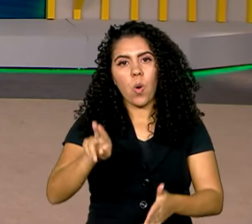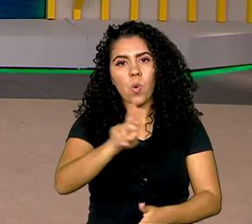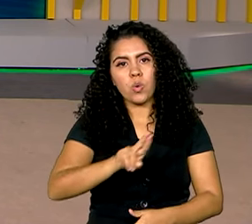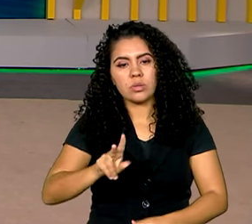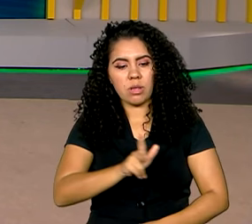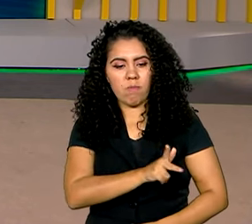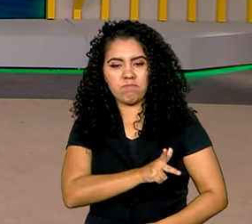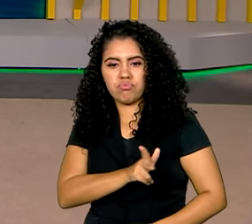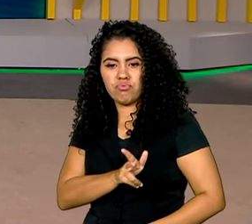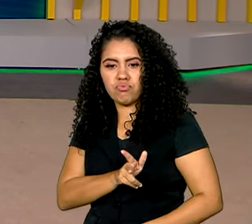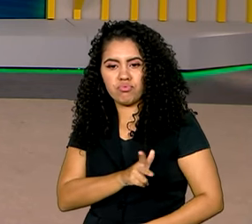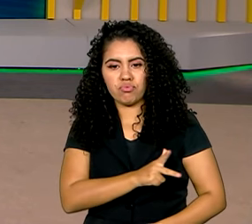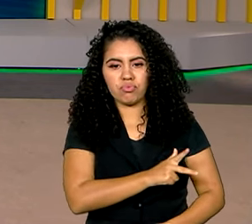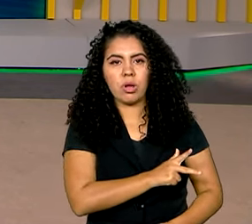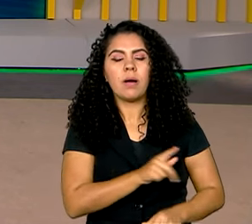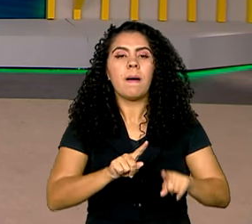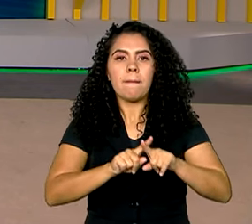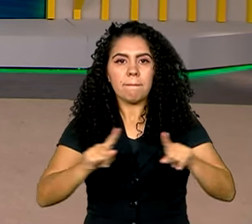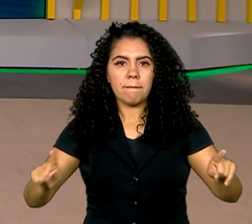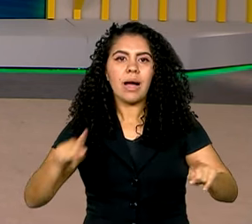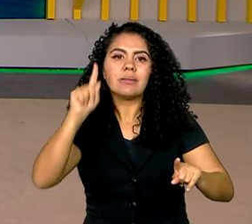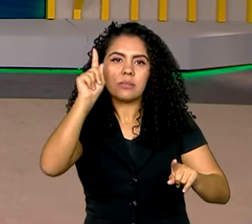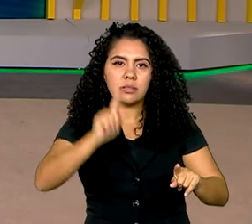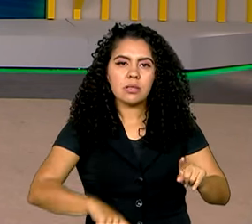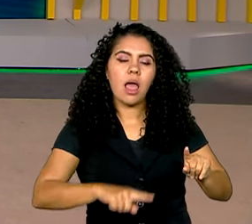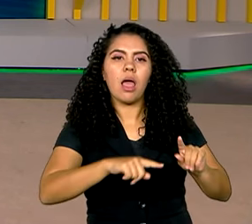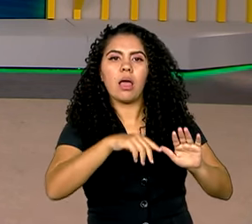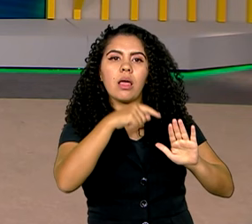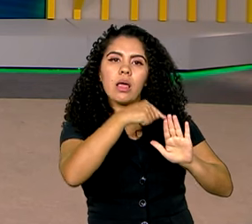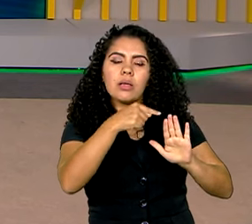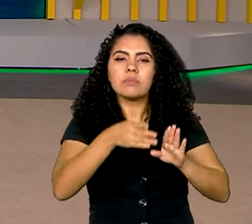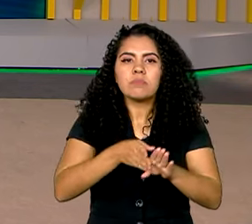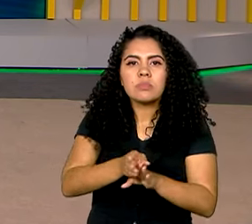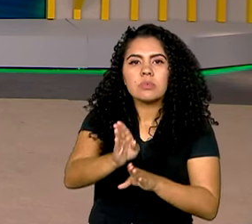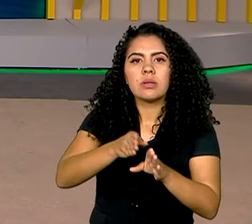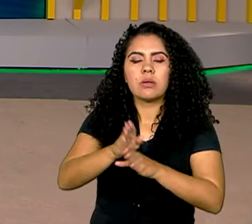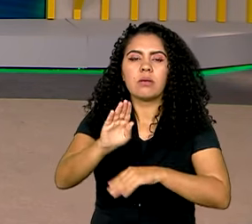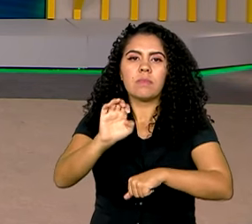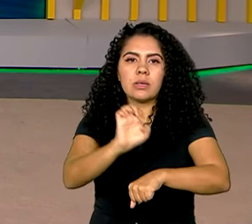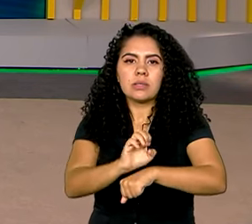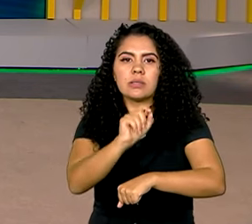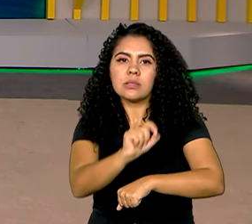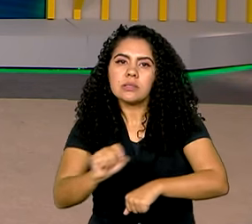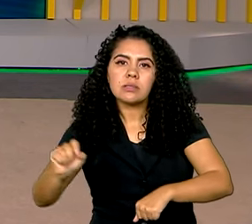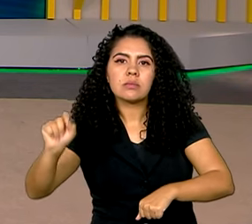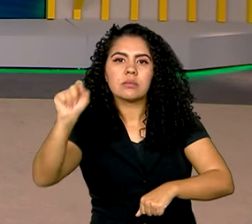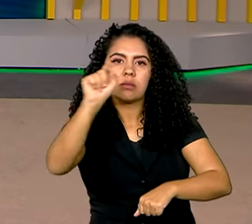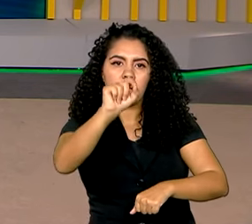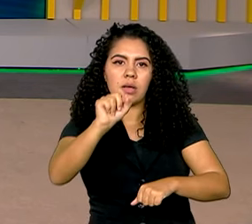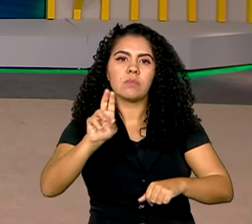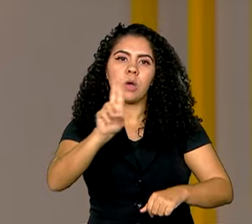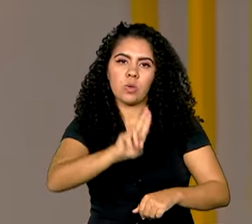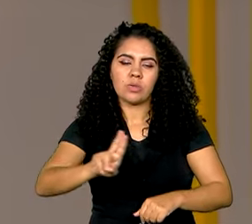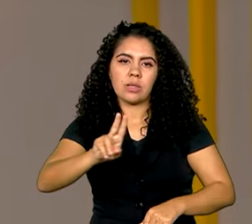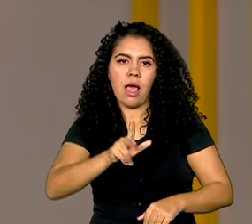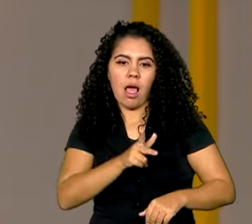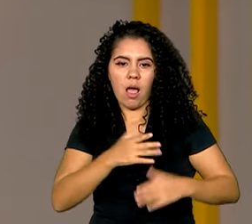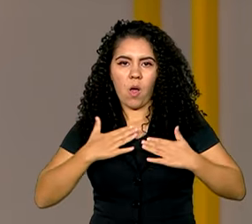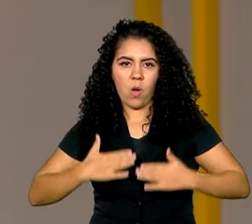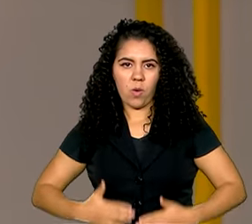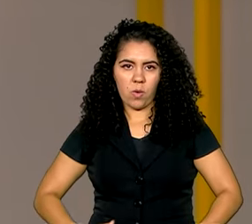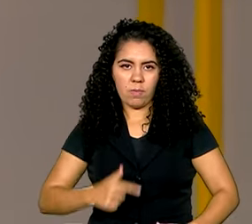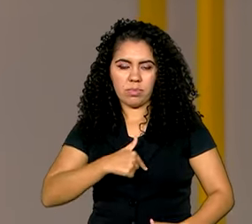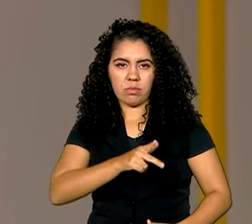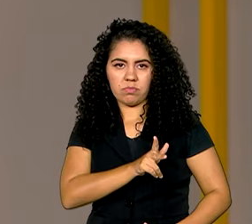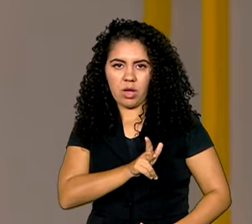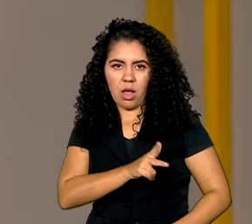guia para estados que já adotaram a medida e para aqueles que discutem a viabilidade das câmeras. O